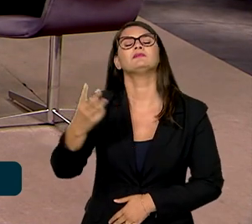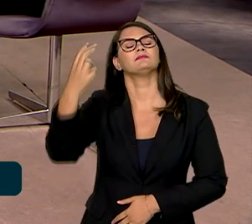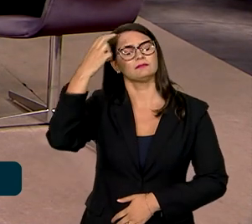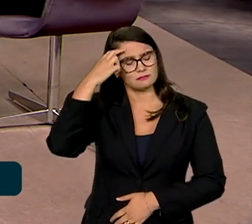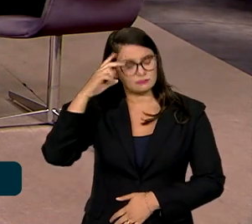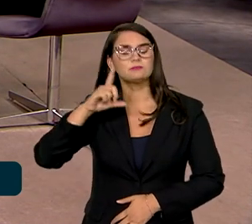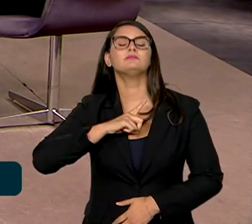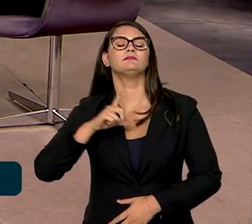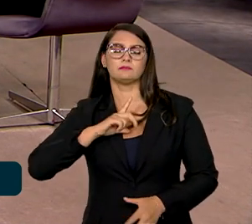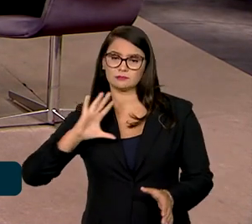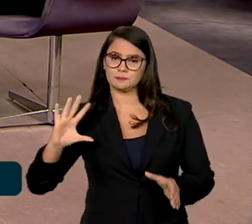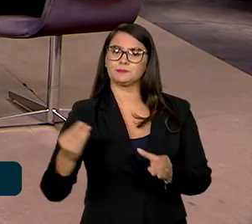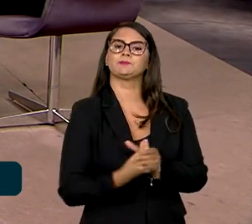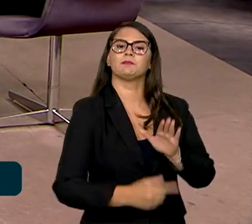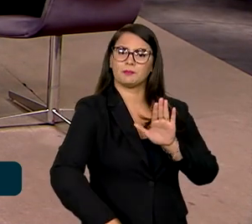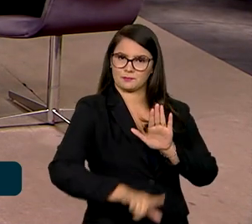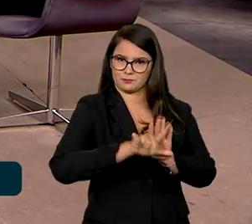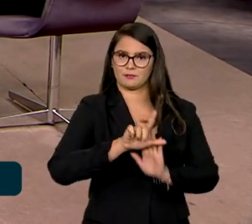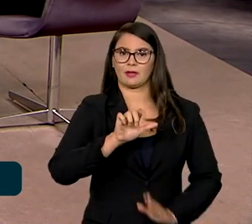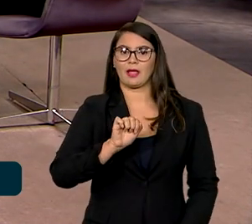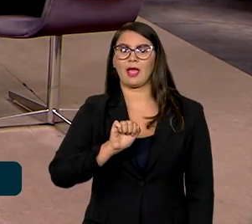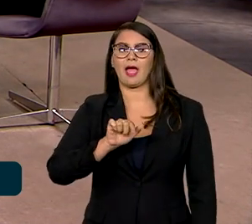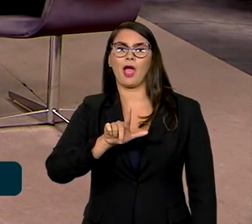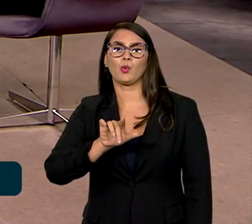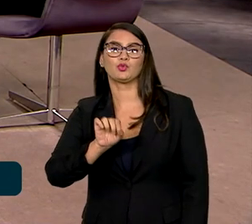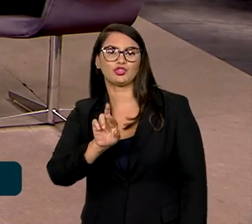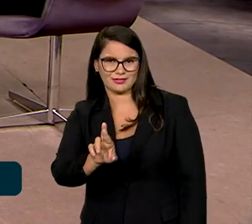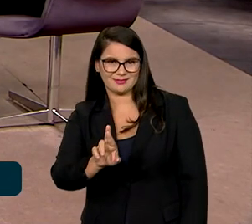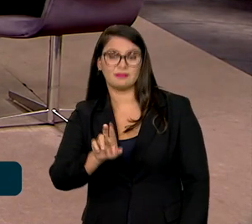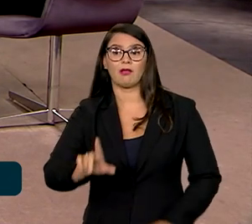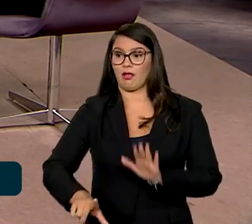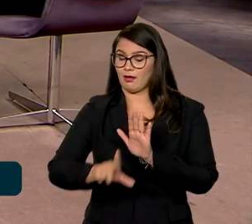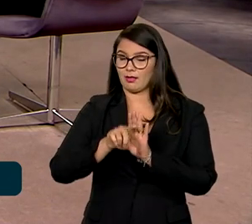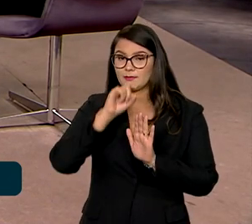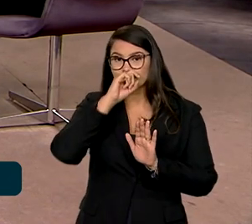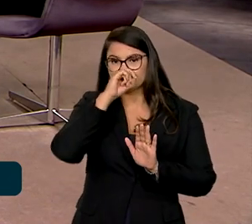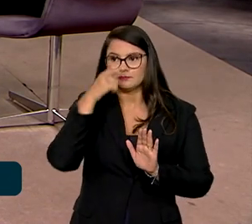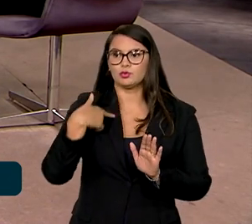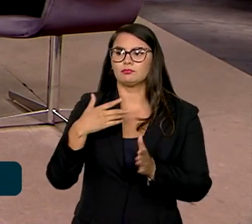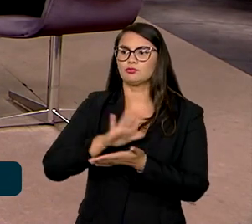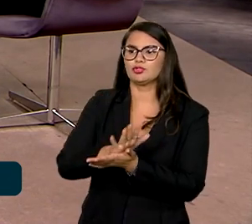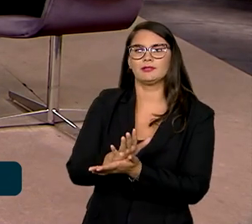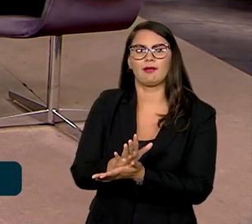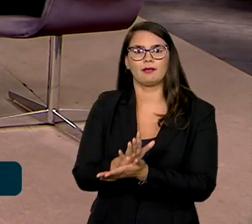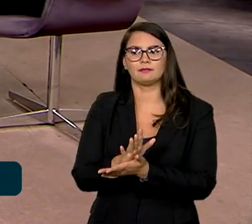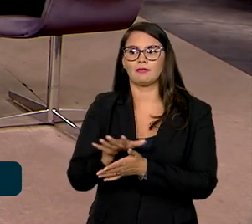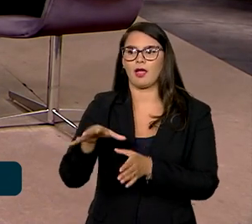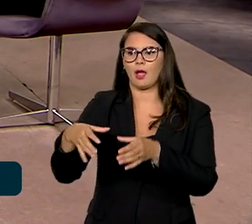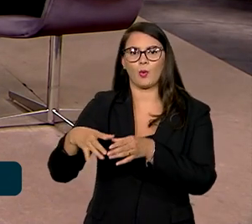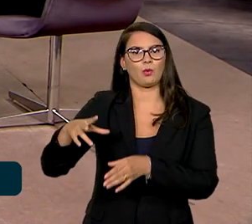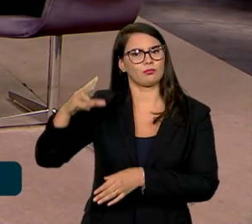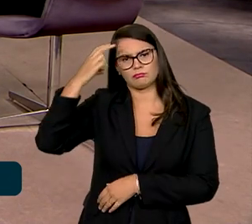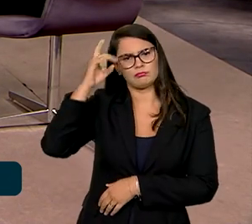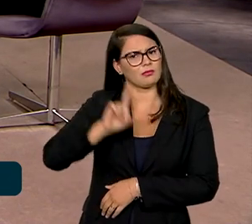dentro da lei Aldir Blanc. Então, ela é uma lei que não discrimina iniciativas culturais, ela